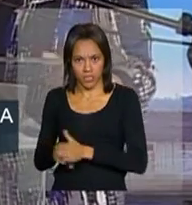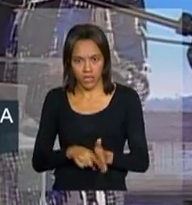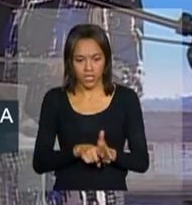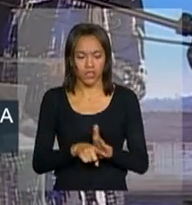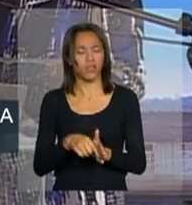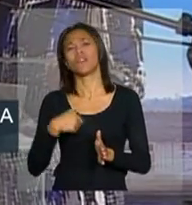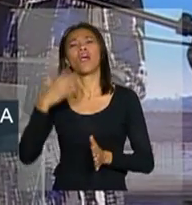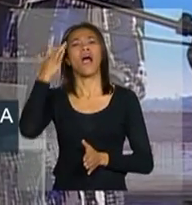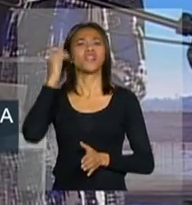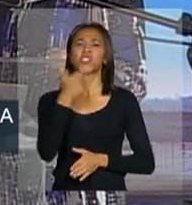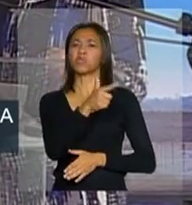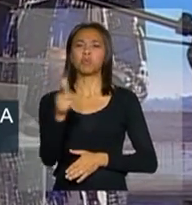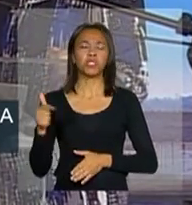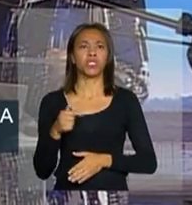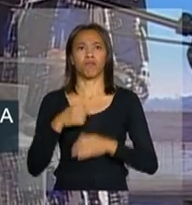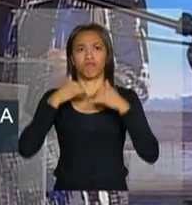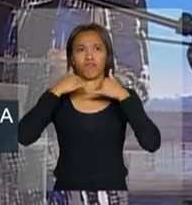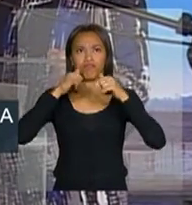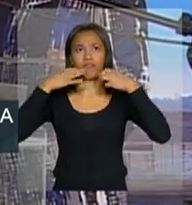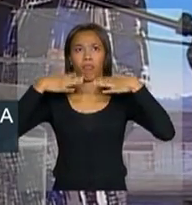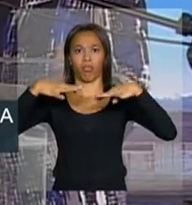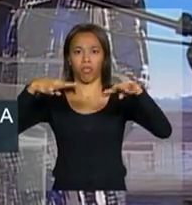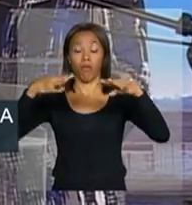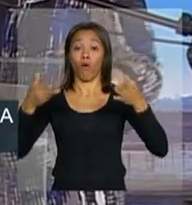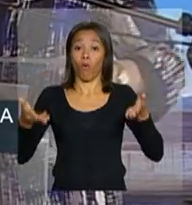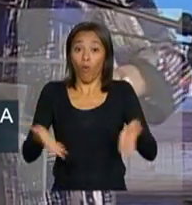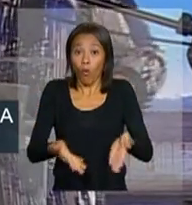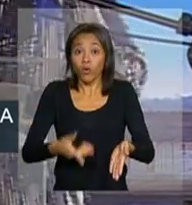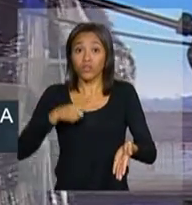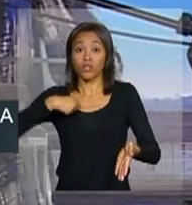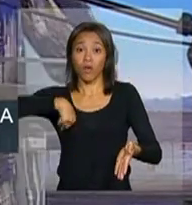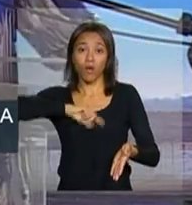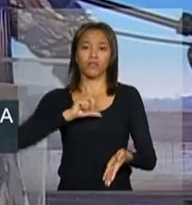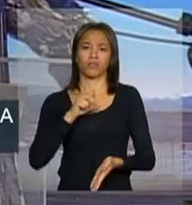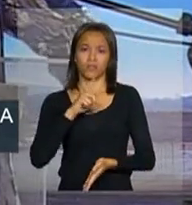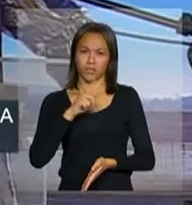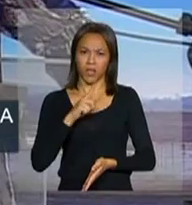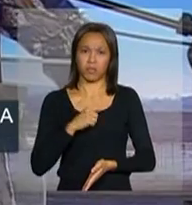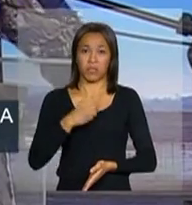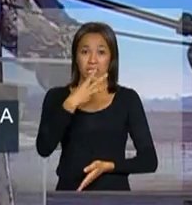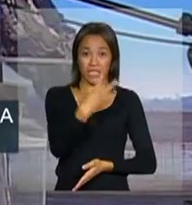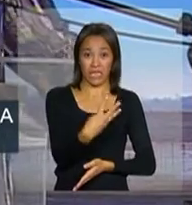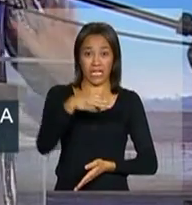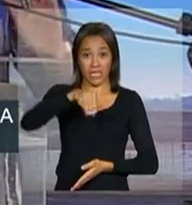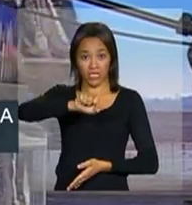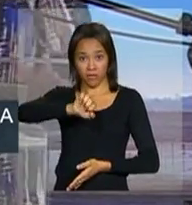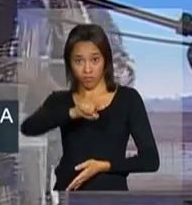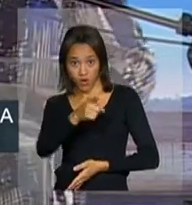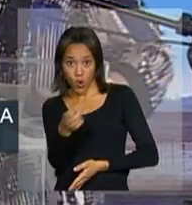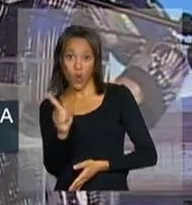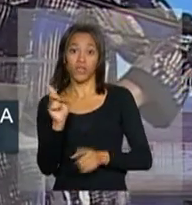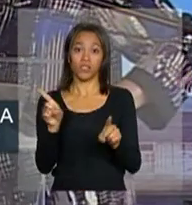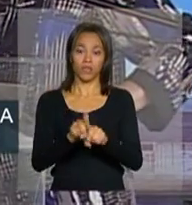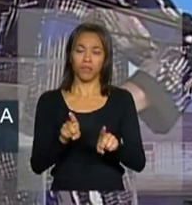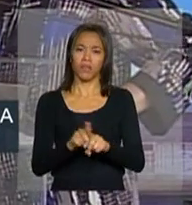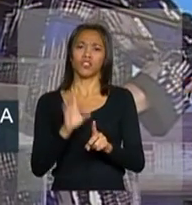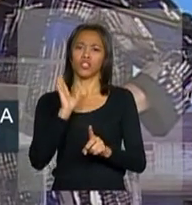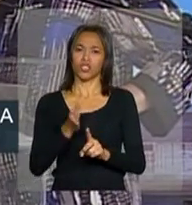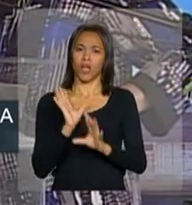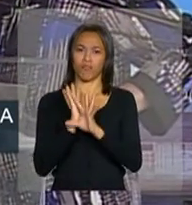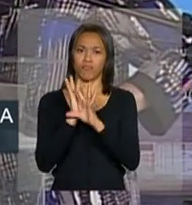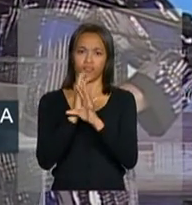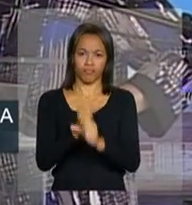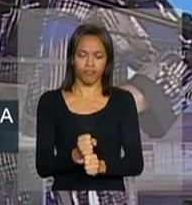que era o que não tinha luz elétrica e agora estamos nos aproximando dos 3 milhões e concluindo o processo de